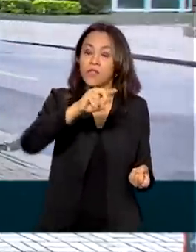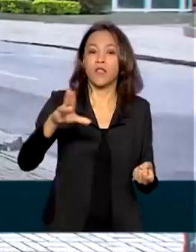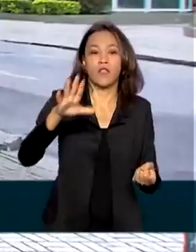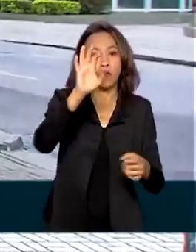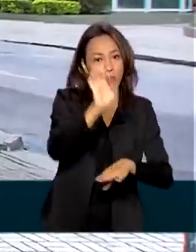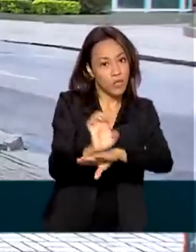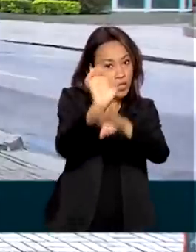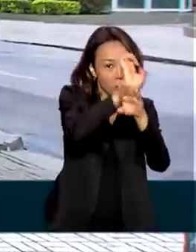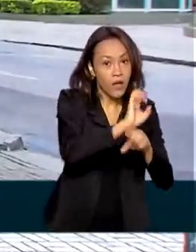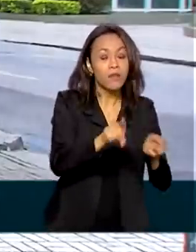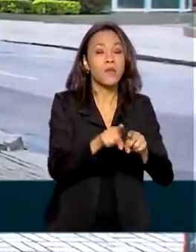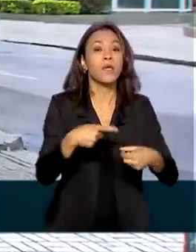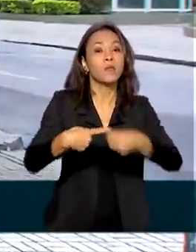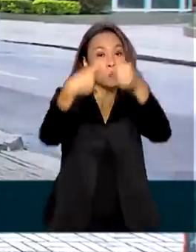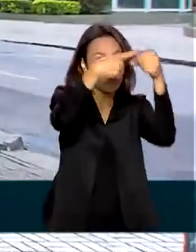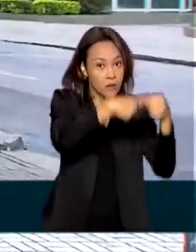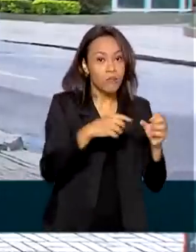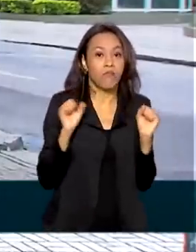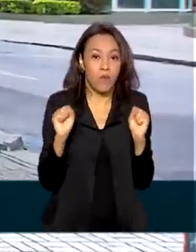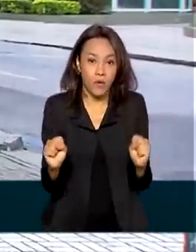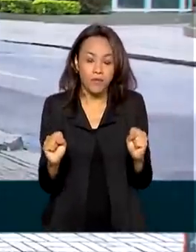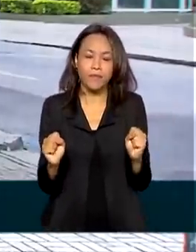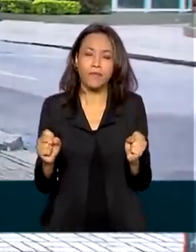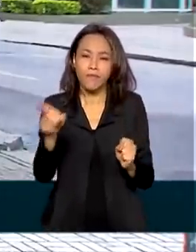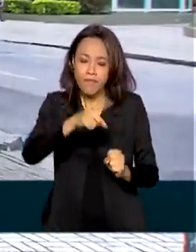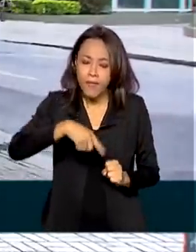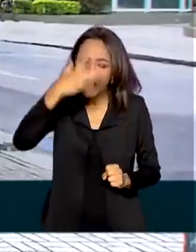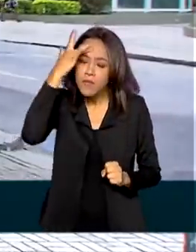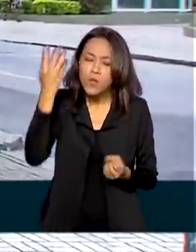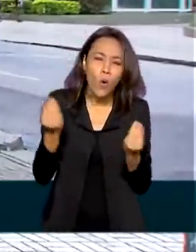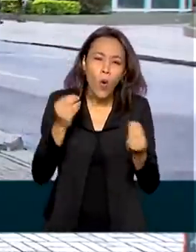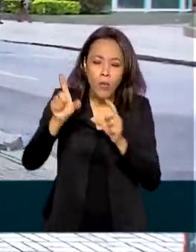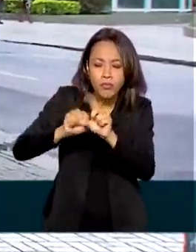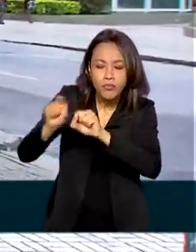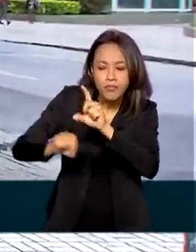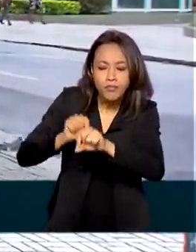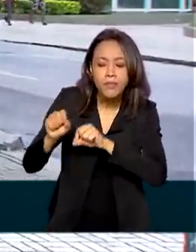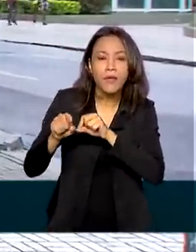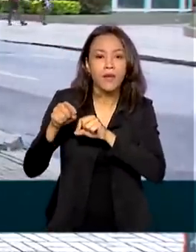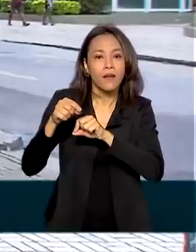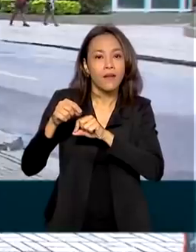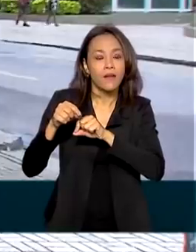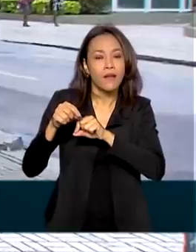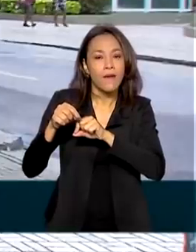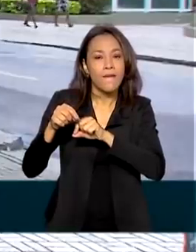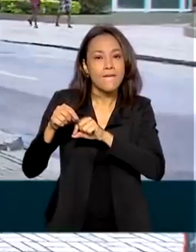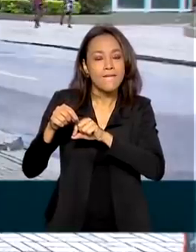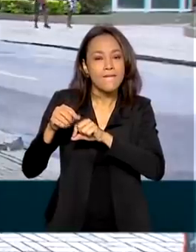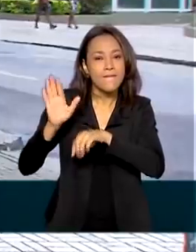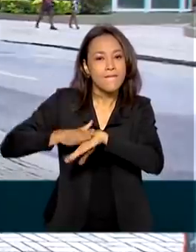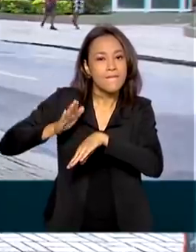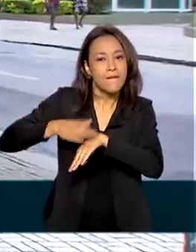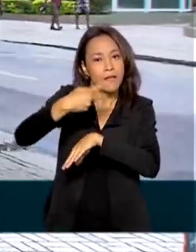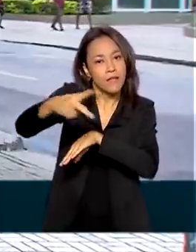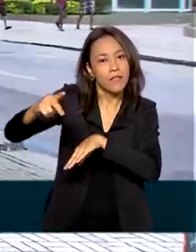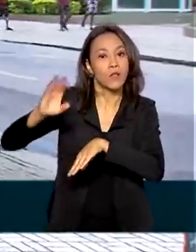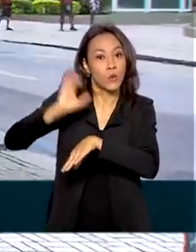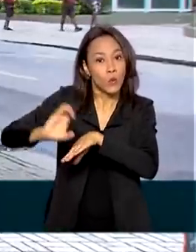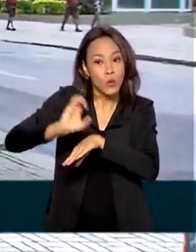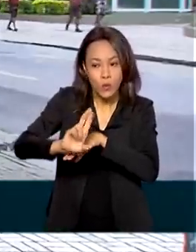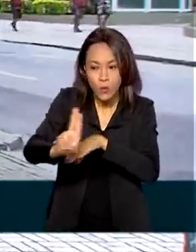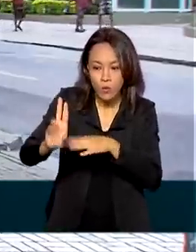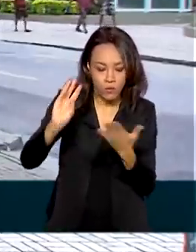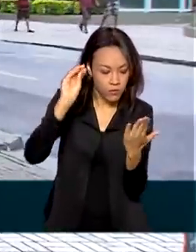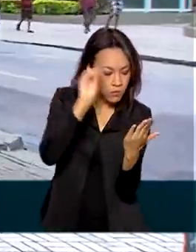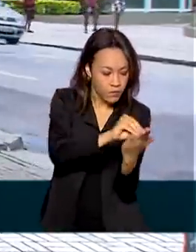municipais. Os candidatos vão ser selecionados de acordo com as opções de curso indicadas na inscrição